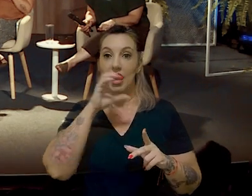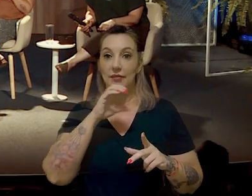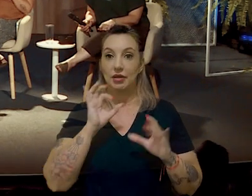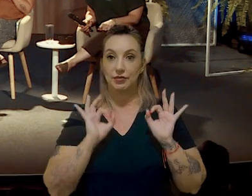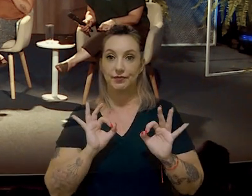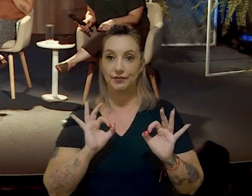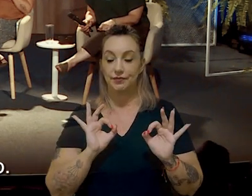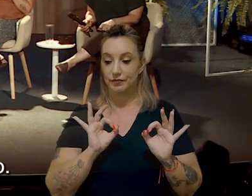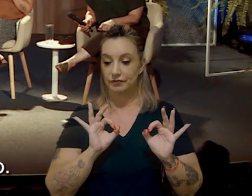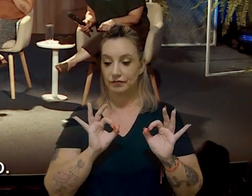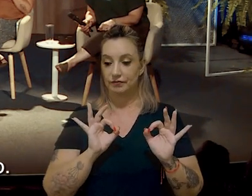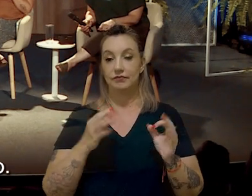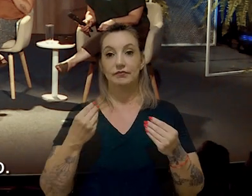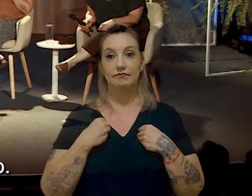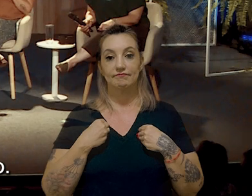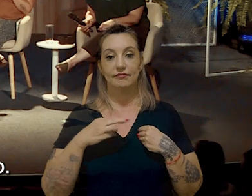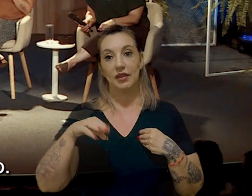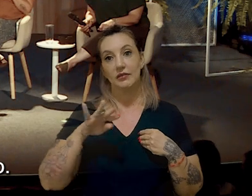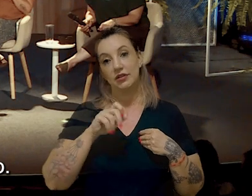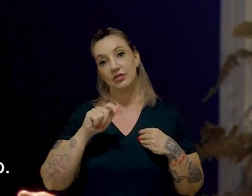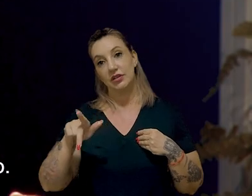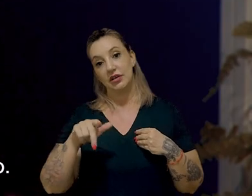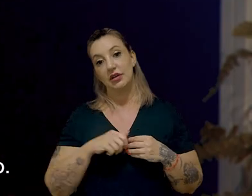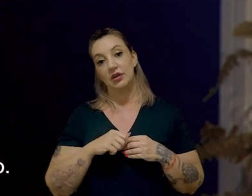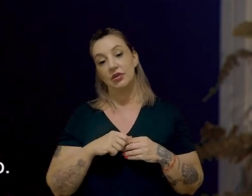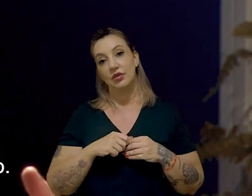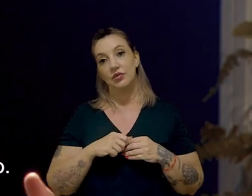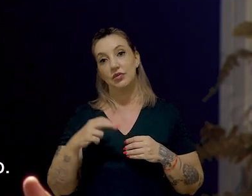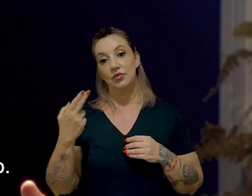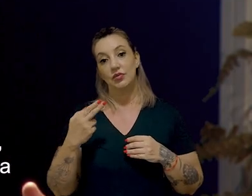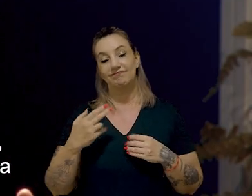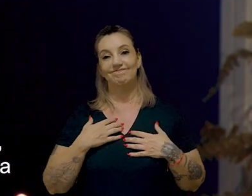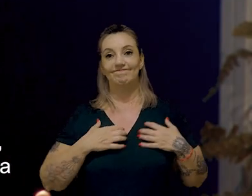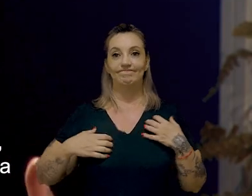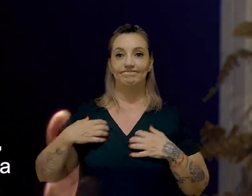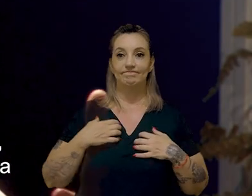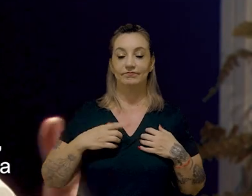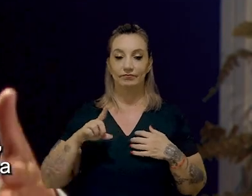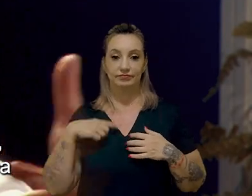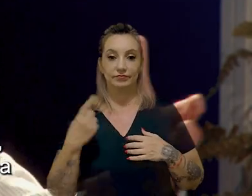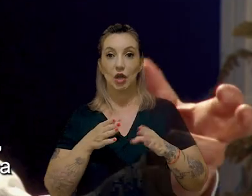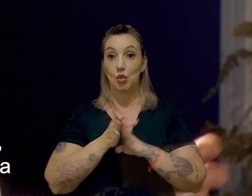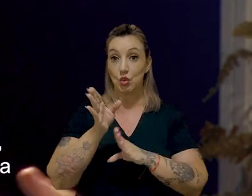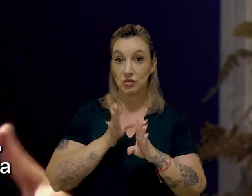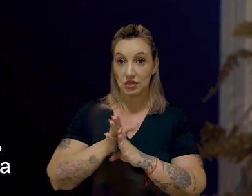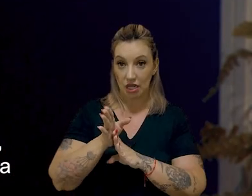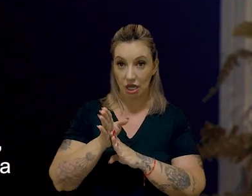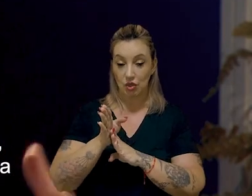suficiente para mitigar o que a gente chama do desconforto que os nossos conselheiros,